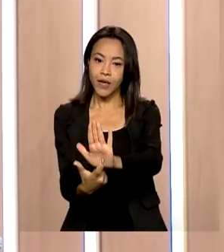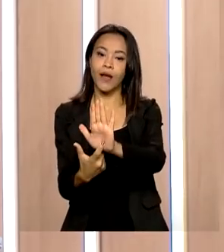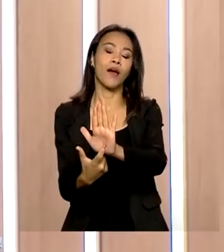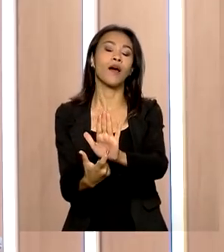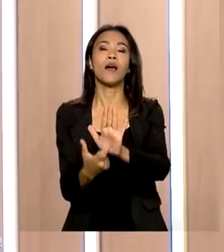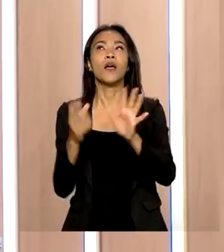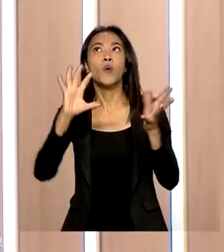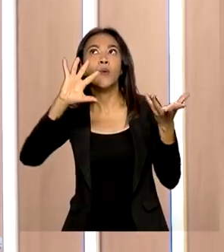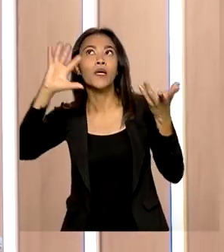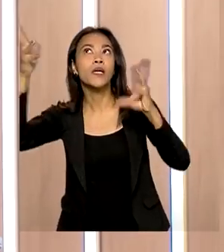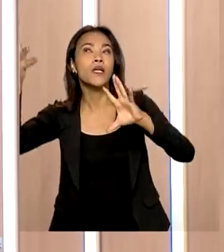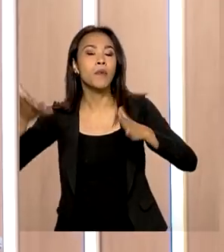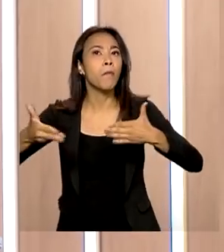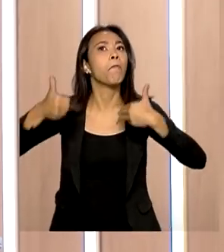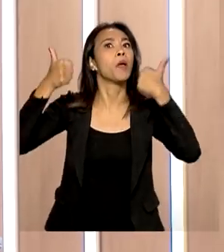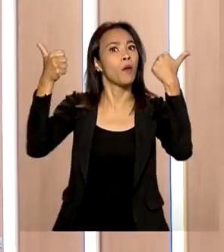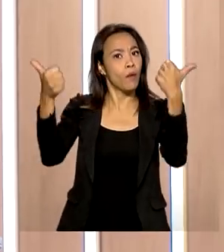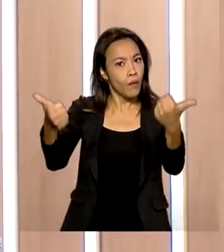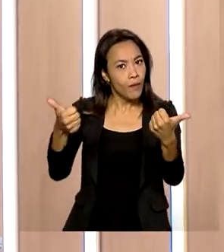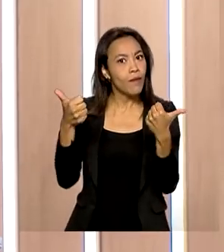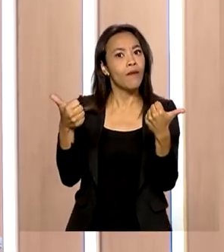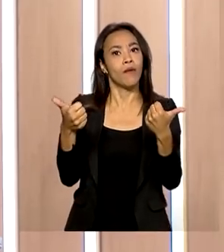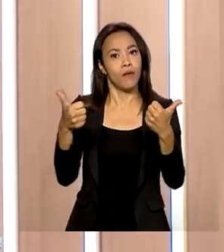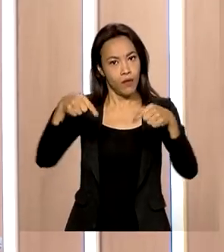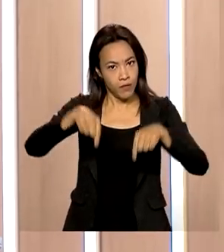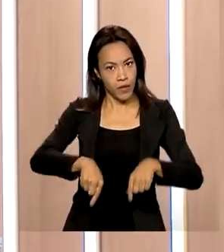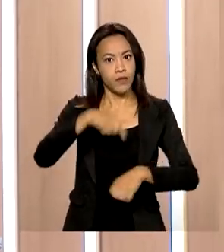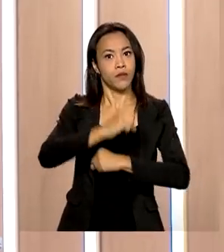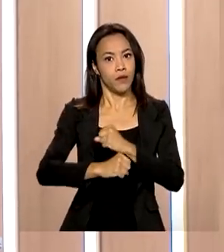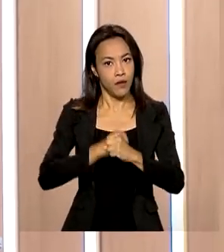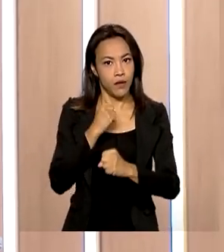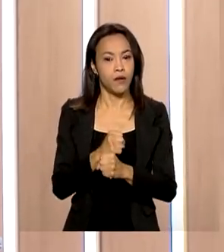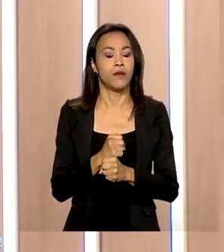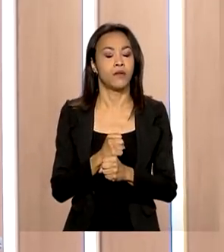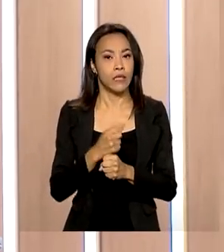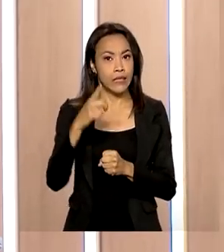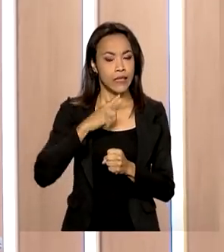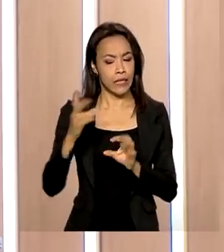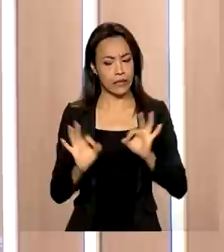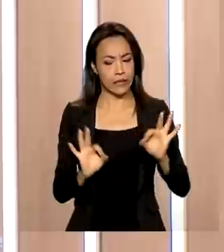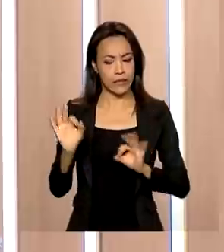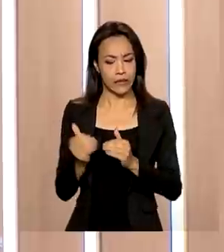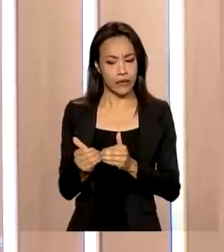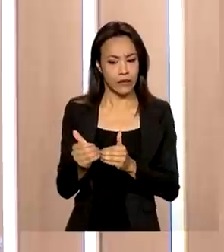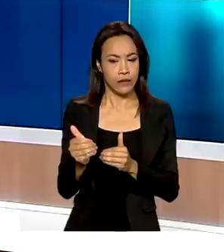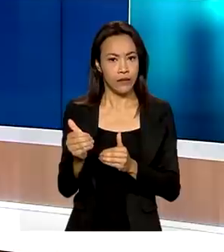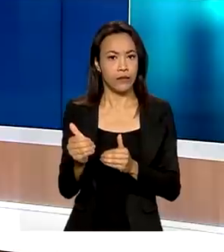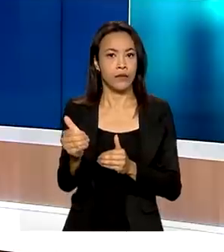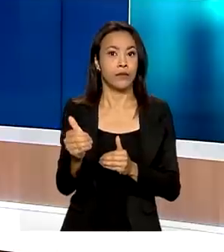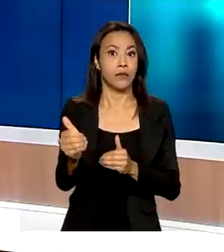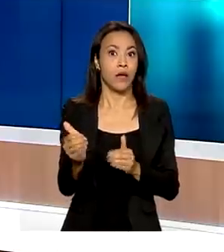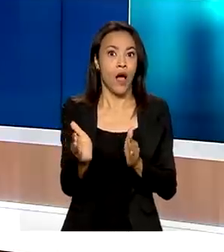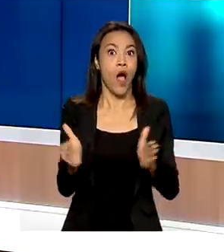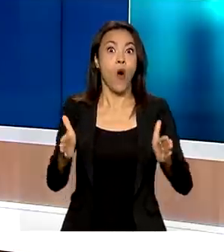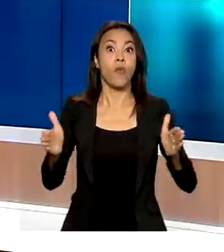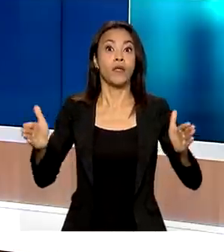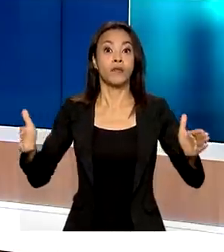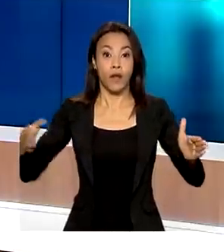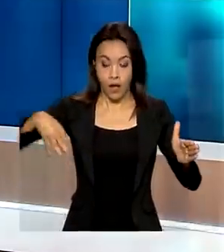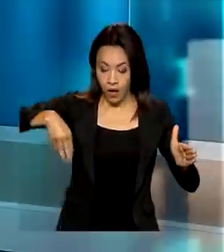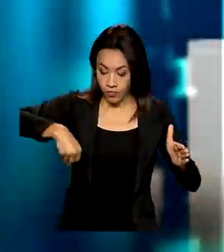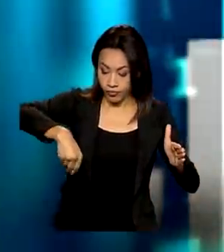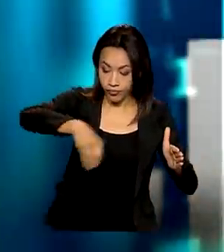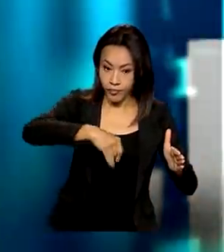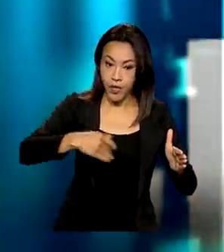questão do clima melhorou esse ano, as condições climáticas em geral, é que há uma expectativa de aumento da área plantada de cerca de 4